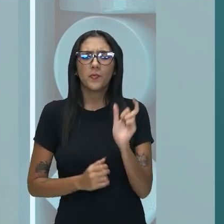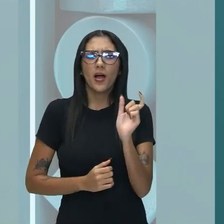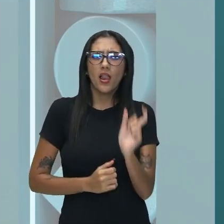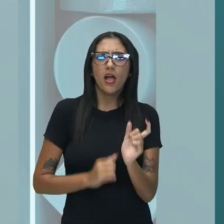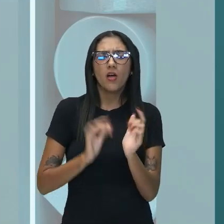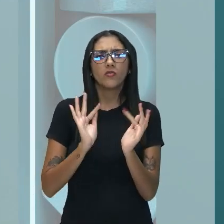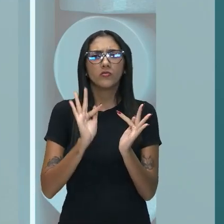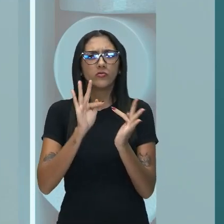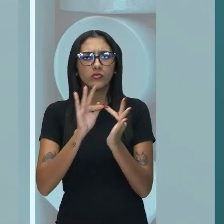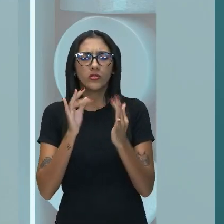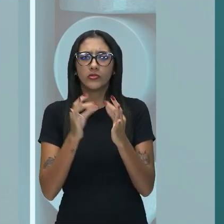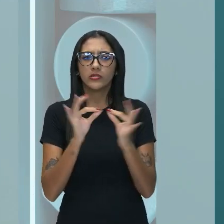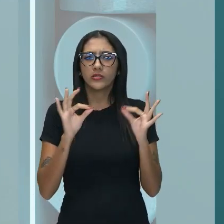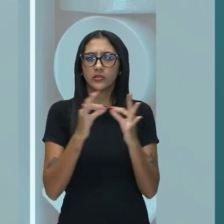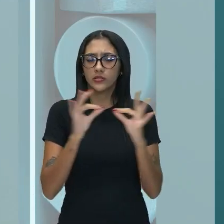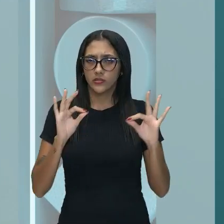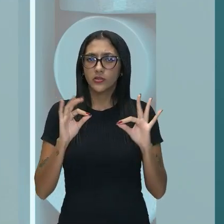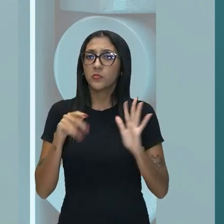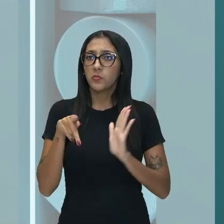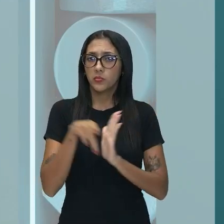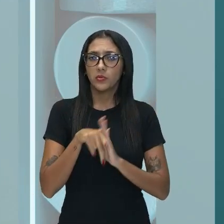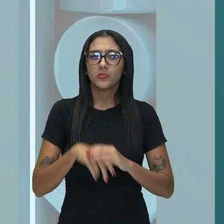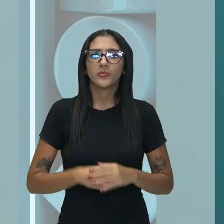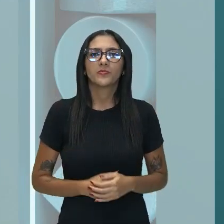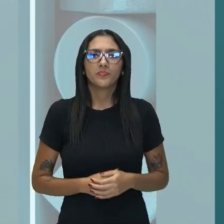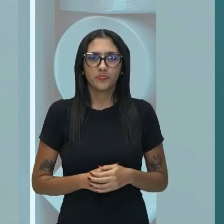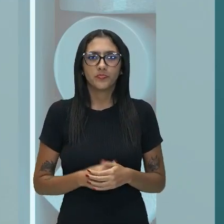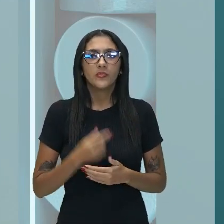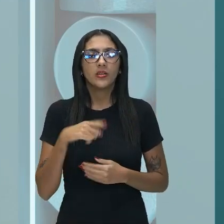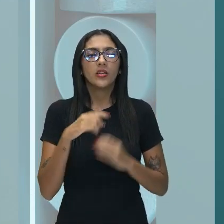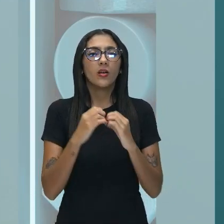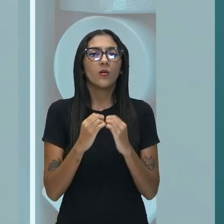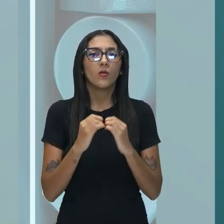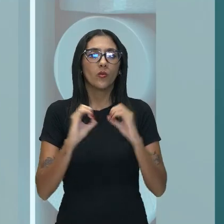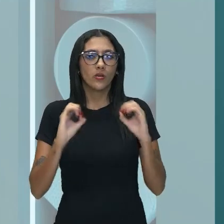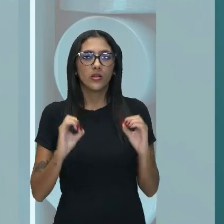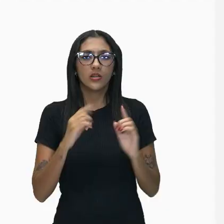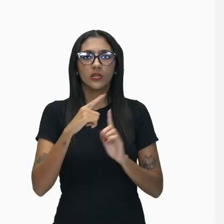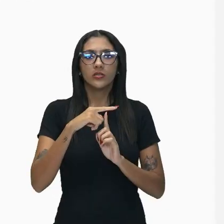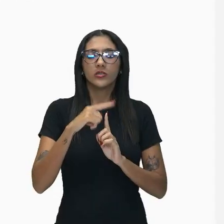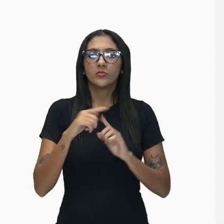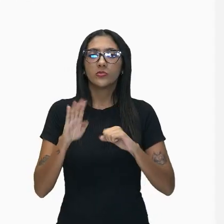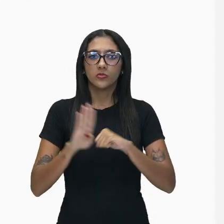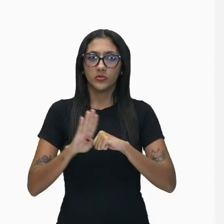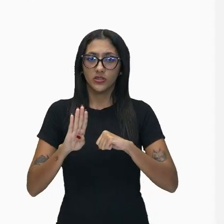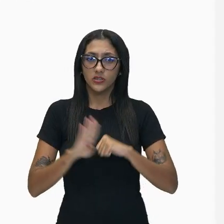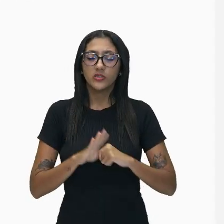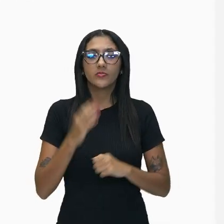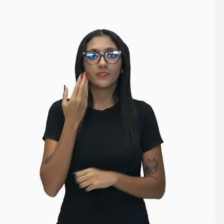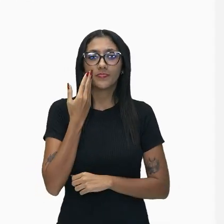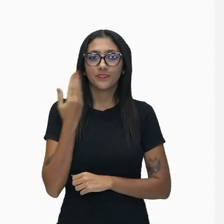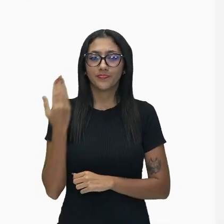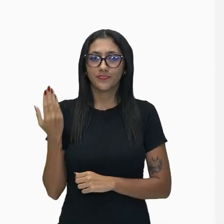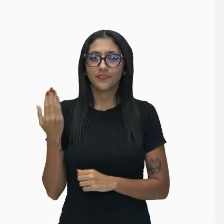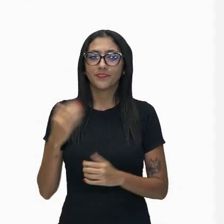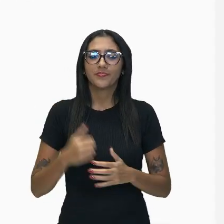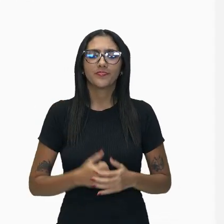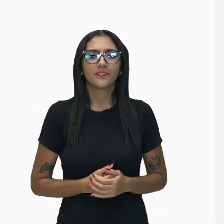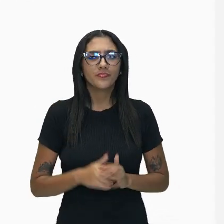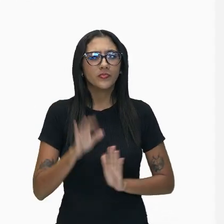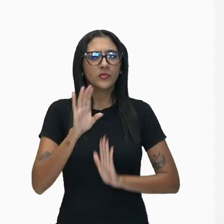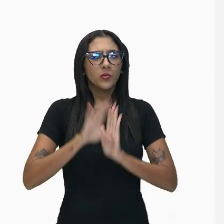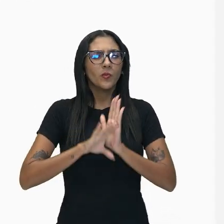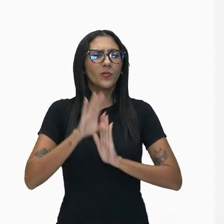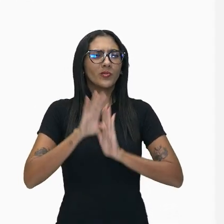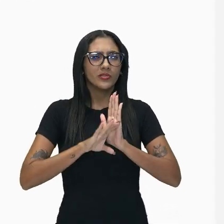sintática que é própria de substantivo. São as orações subordinadas substantivas. Então, temos aí o nosso conceito